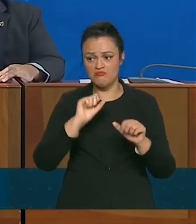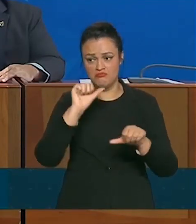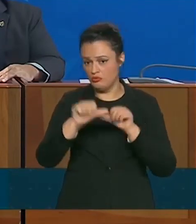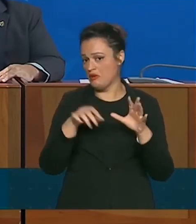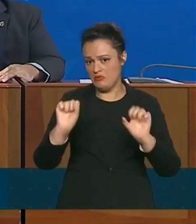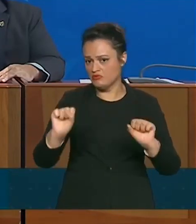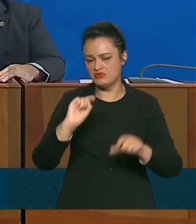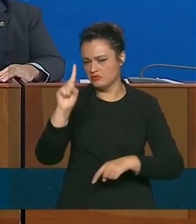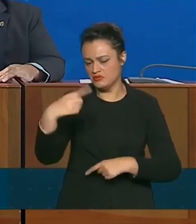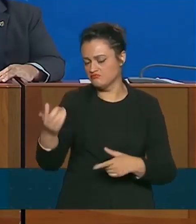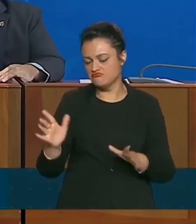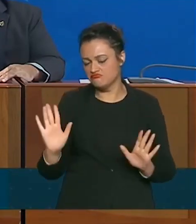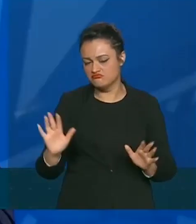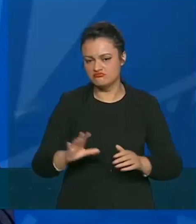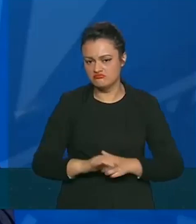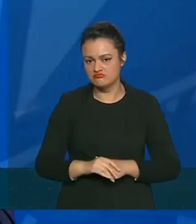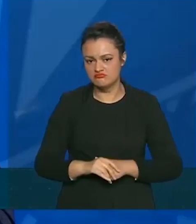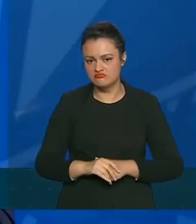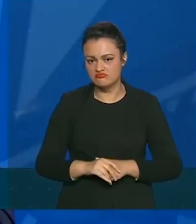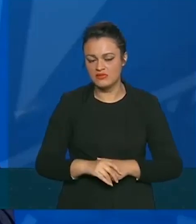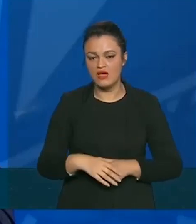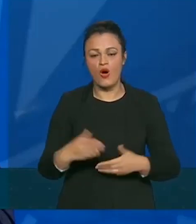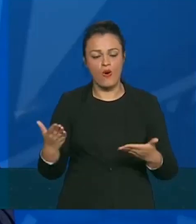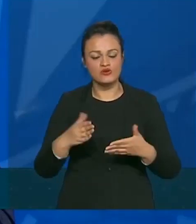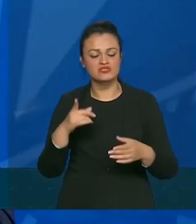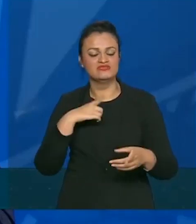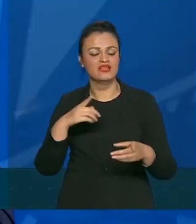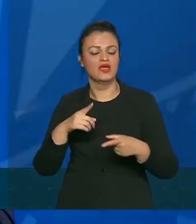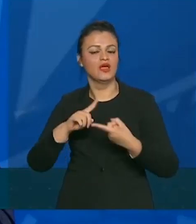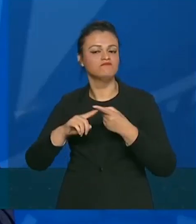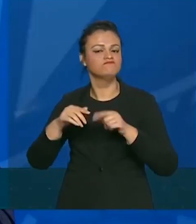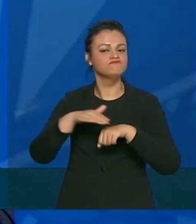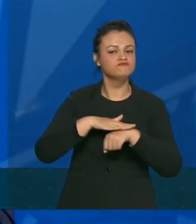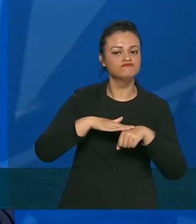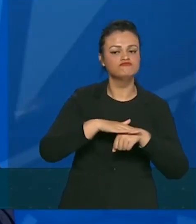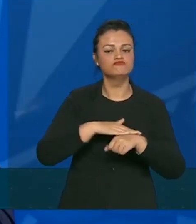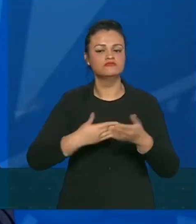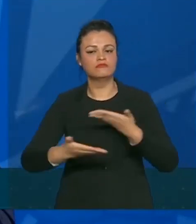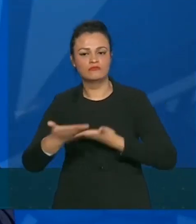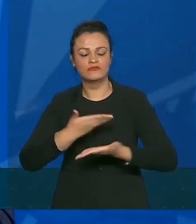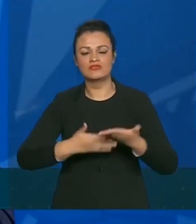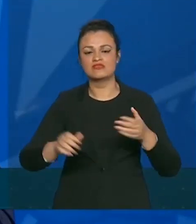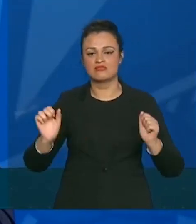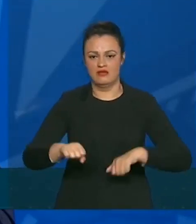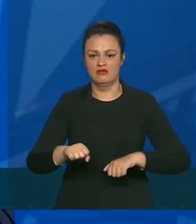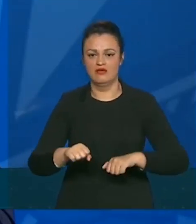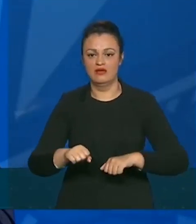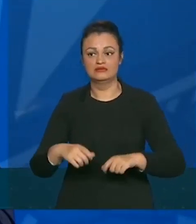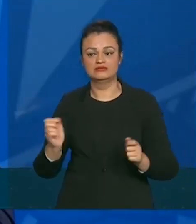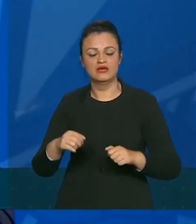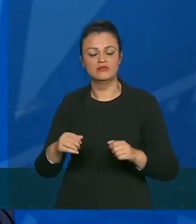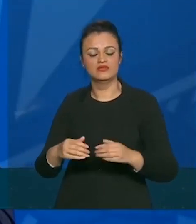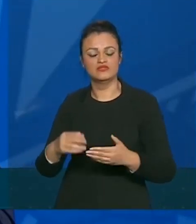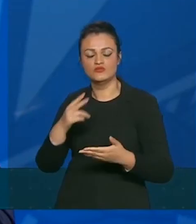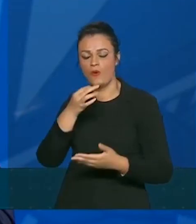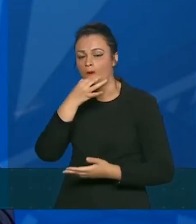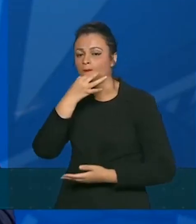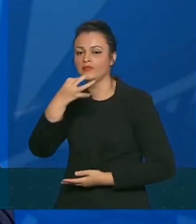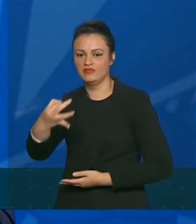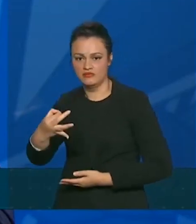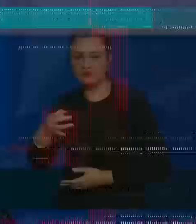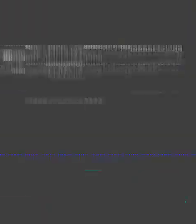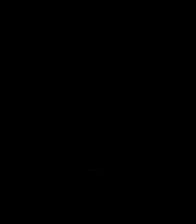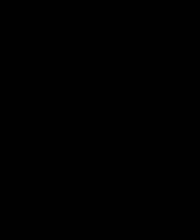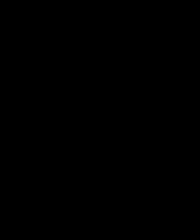Entendeu? Então, acho que existe hoje um diálogo que permite que a gente se posicione se for